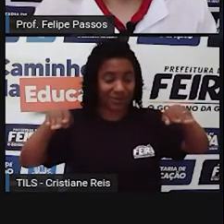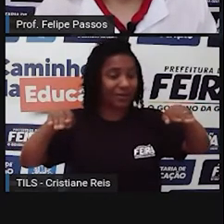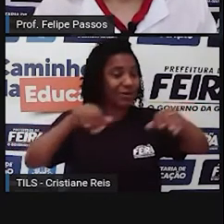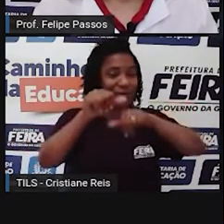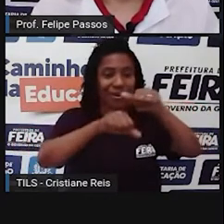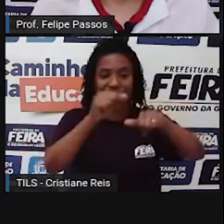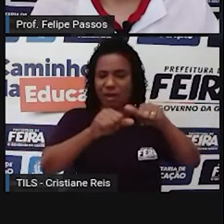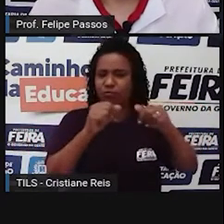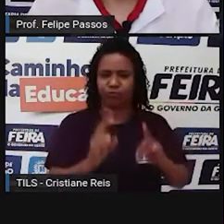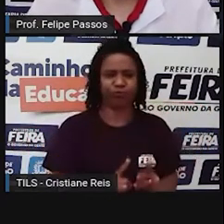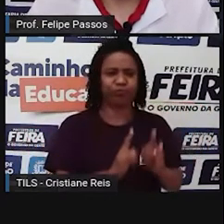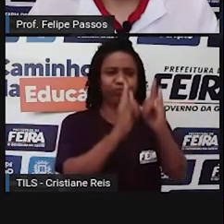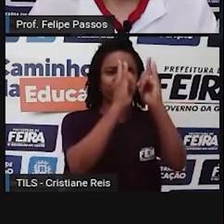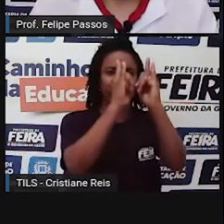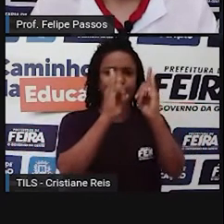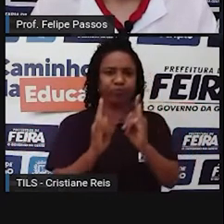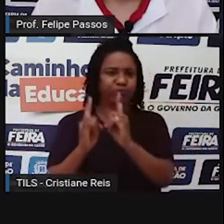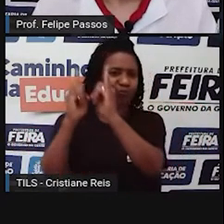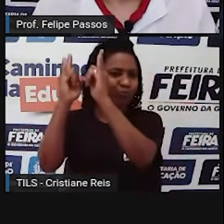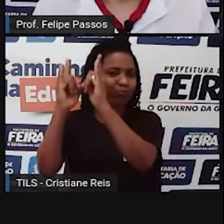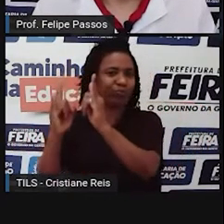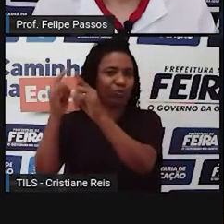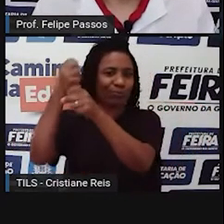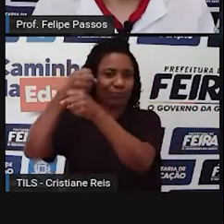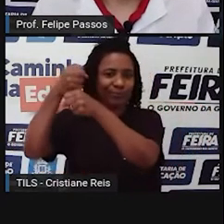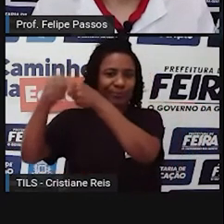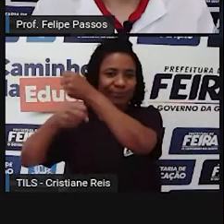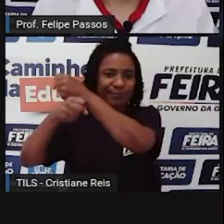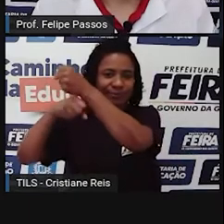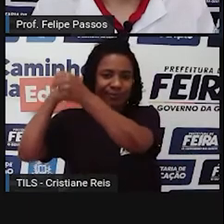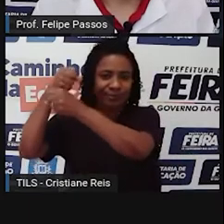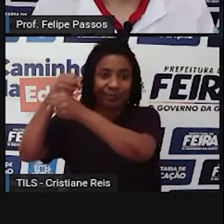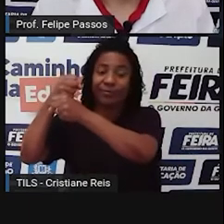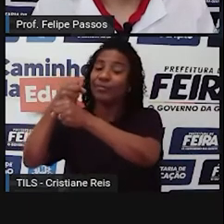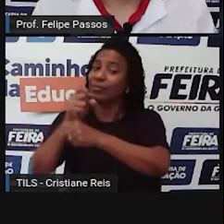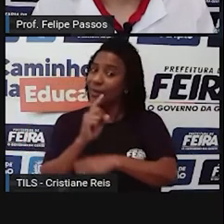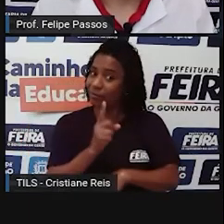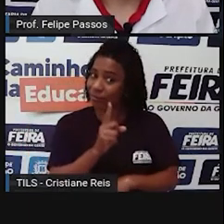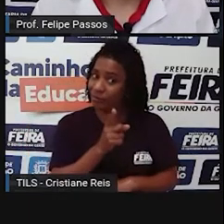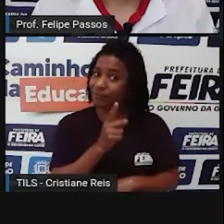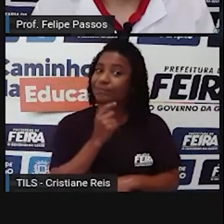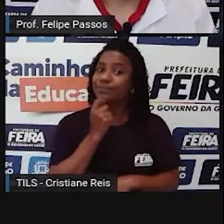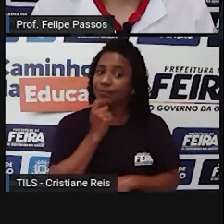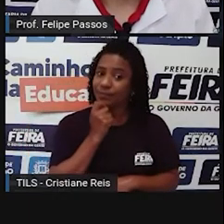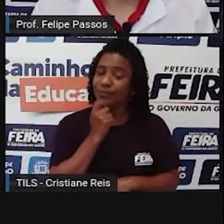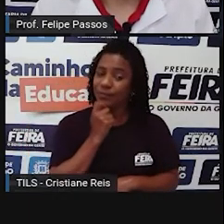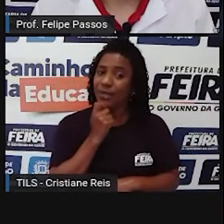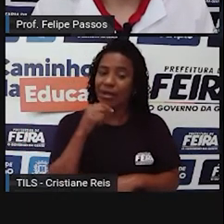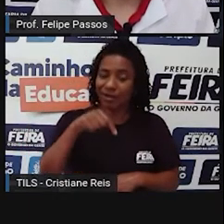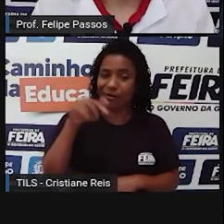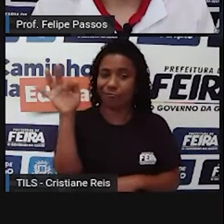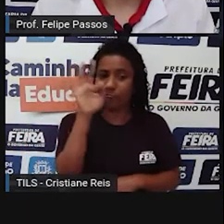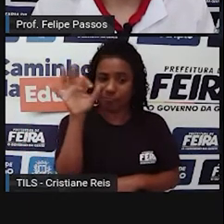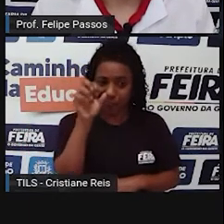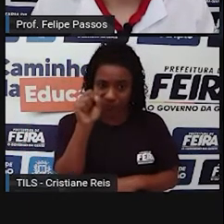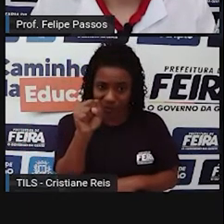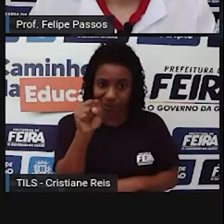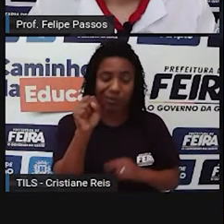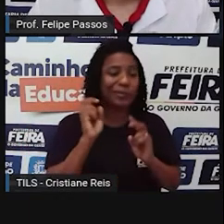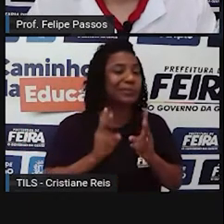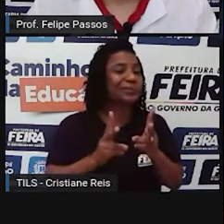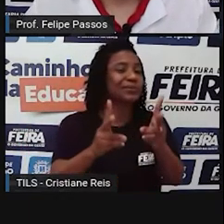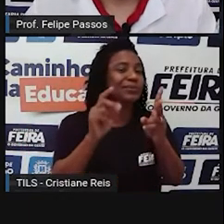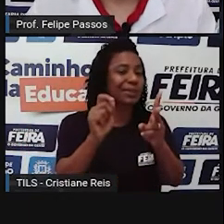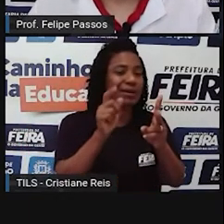prédios. Ou então você tinha uma lagoa, olha, atenção, isso foi muito comum aqui em Feira de Santana, Ainda é, infelizmente.